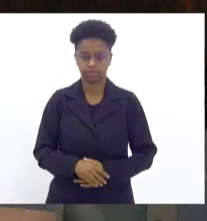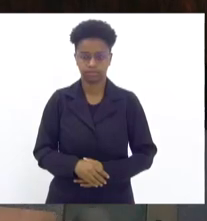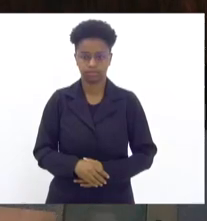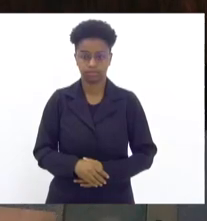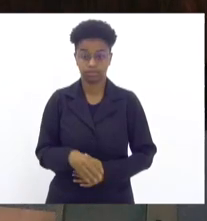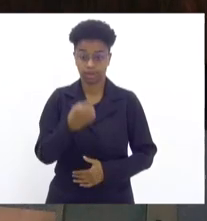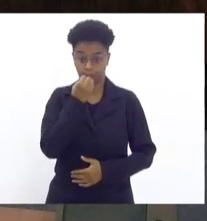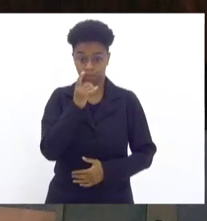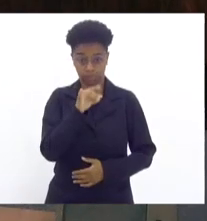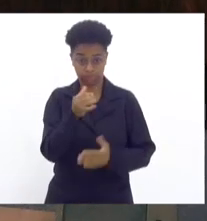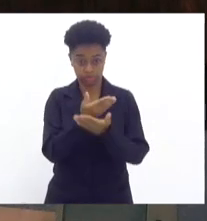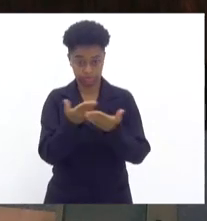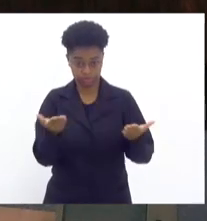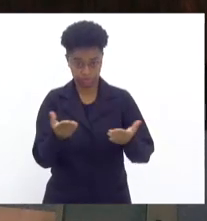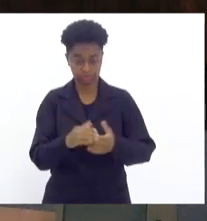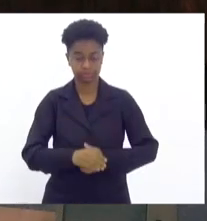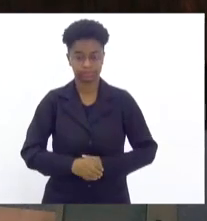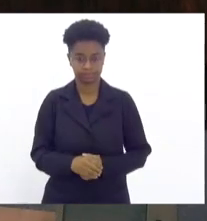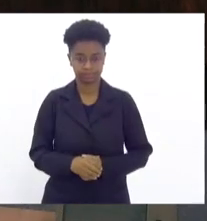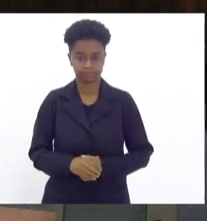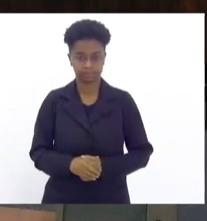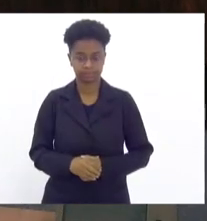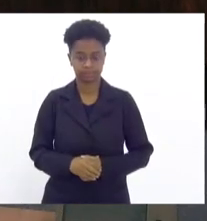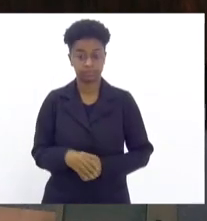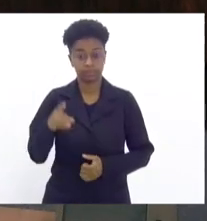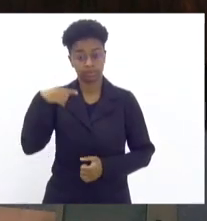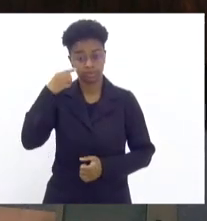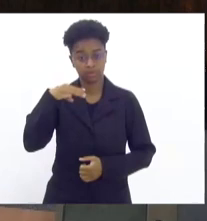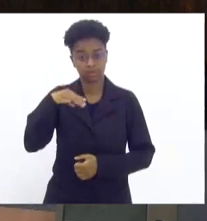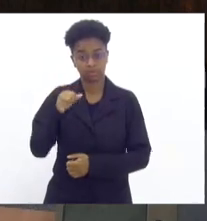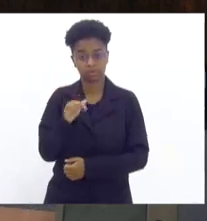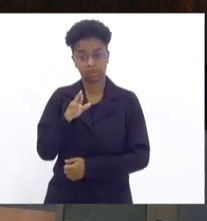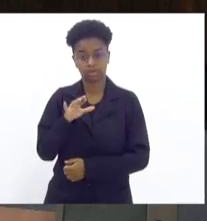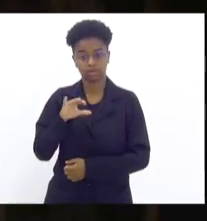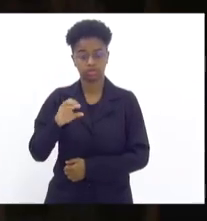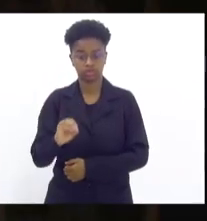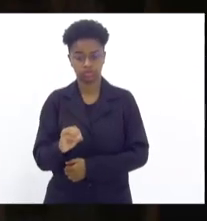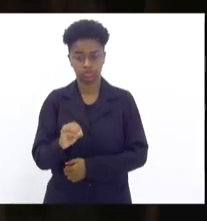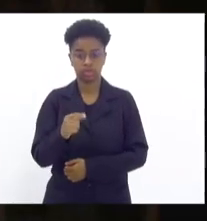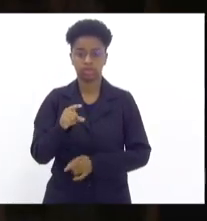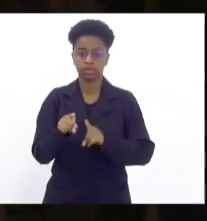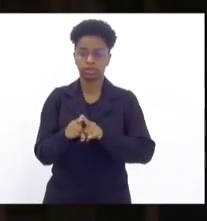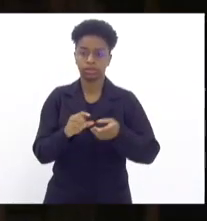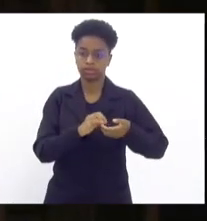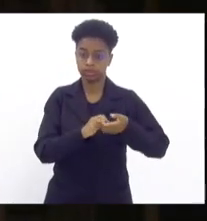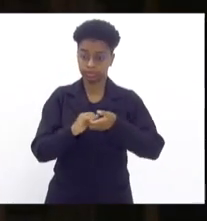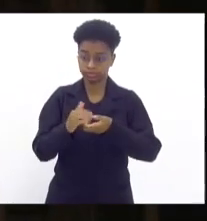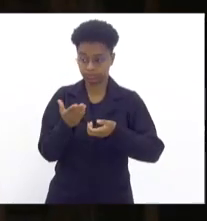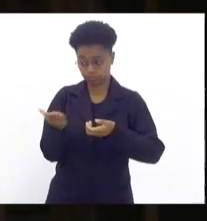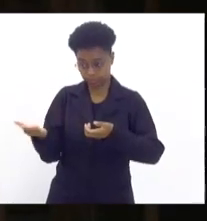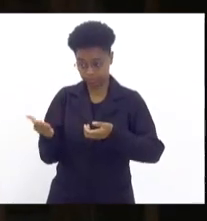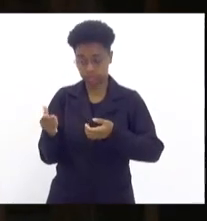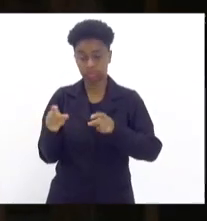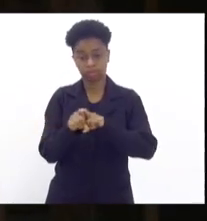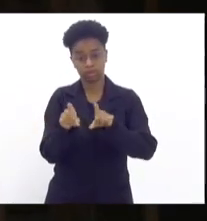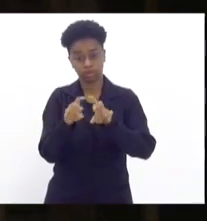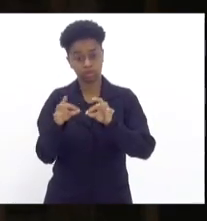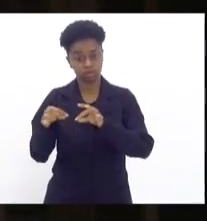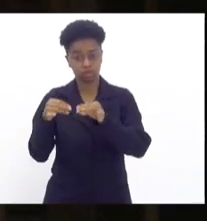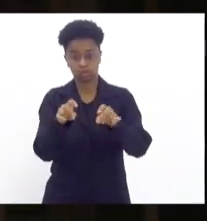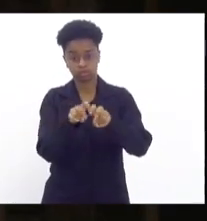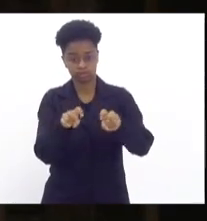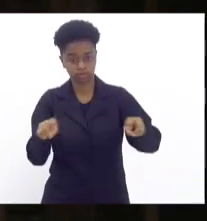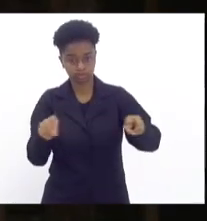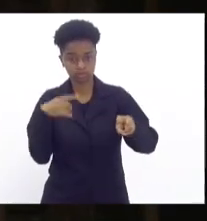Bom dia a todos. Deputado Márcio Galberto, cumprimentando o senhor, cumprimento a todos os deputados,